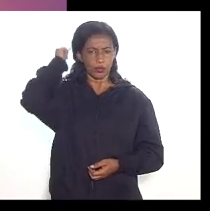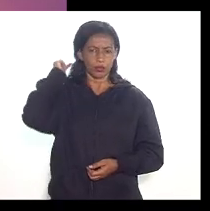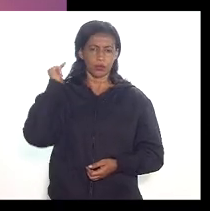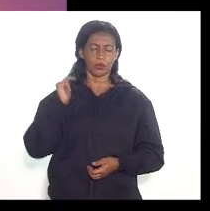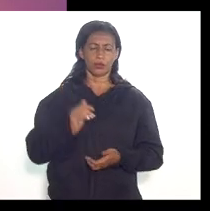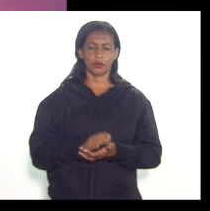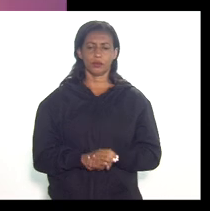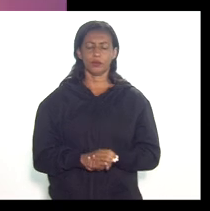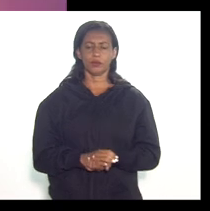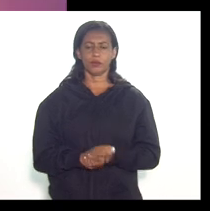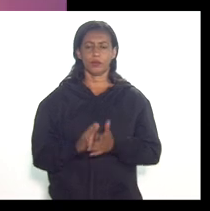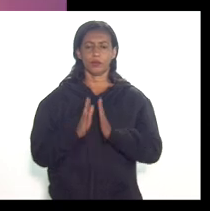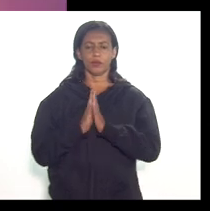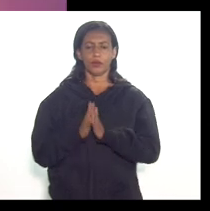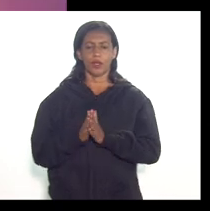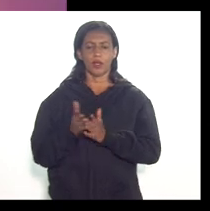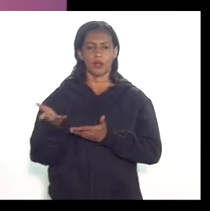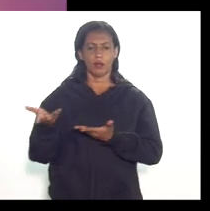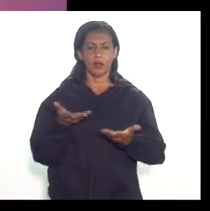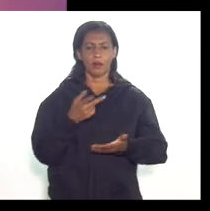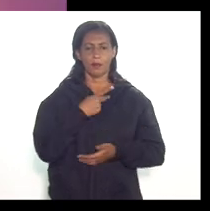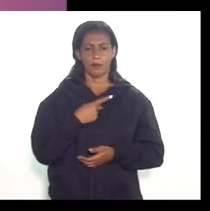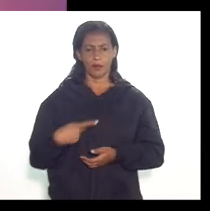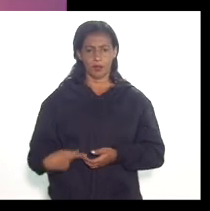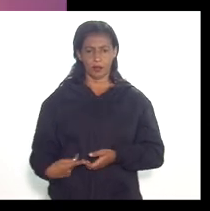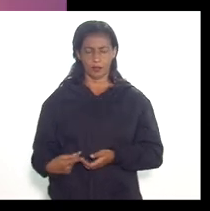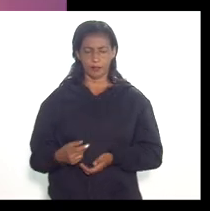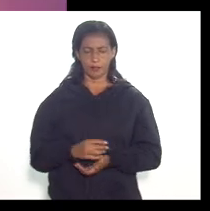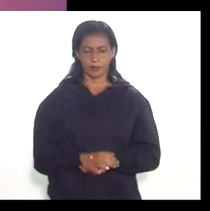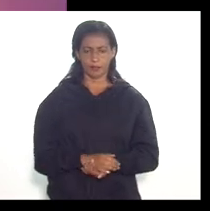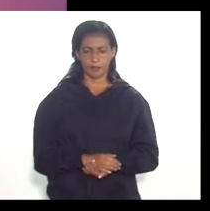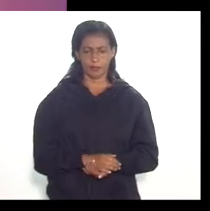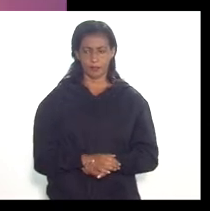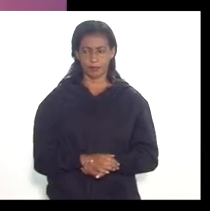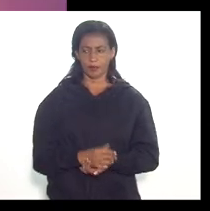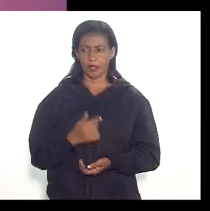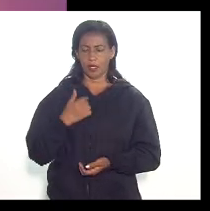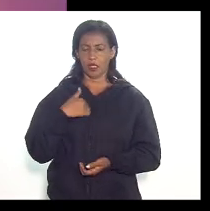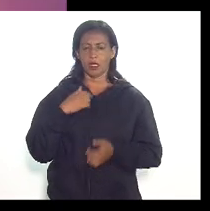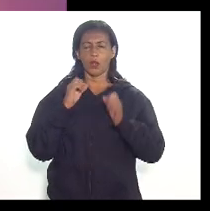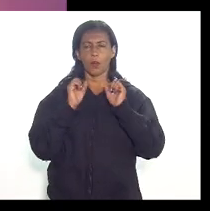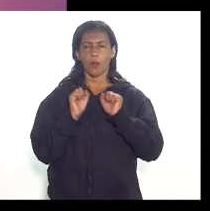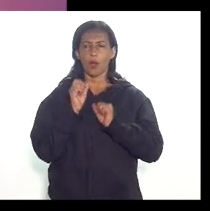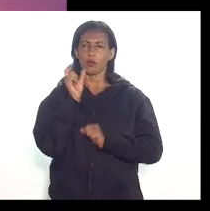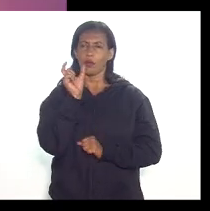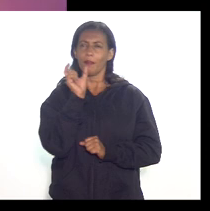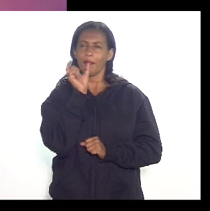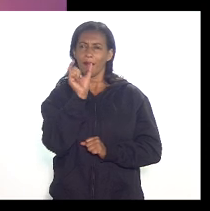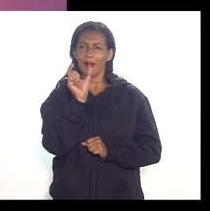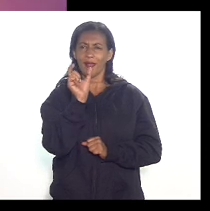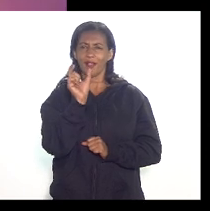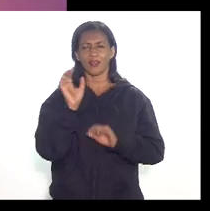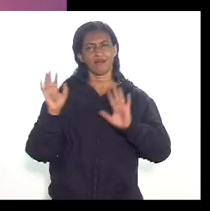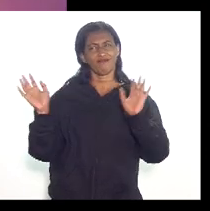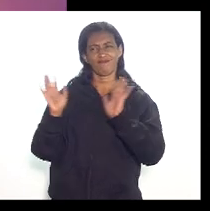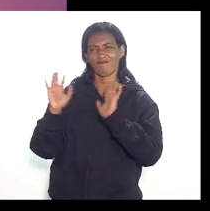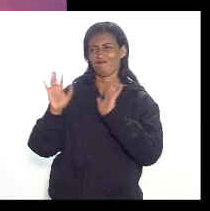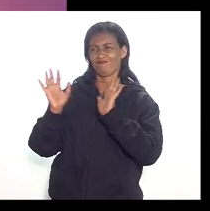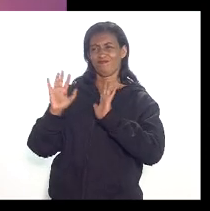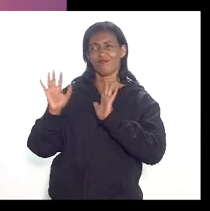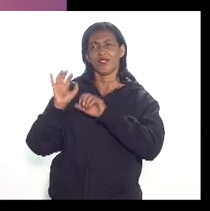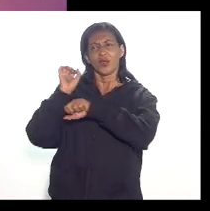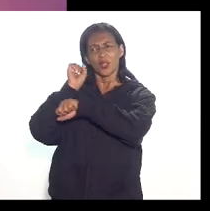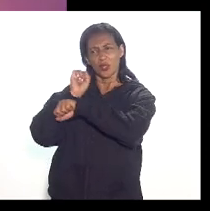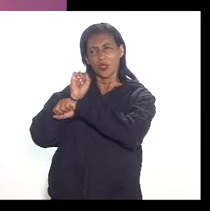gentileza com excelência Freitas da NP posso dar uma palavra? não, não, não, não, não deixa acabar a